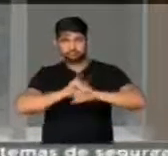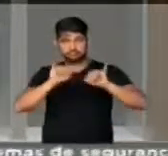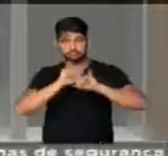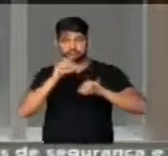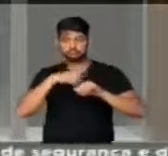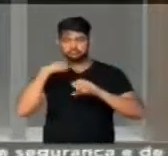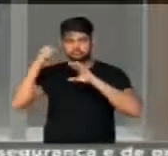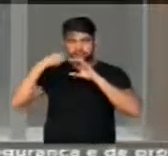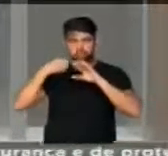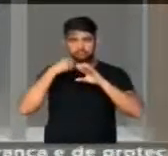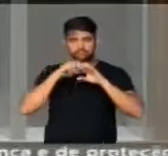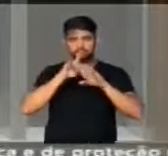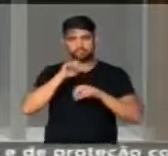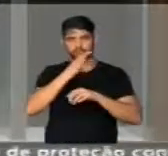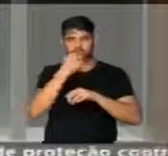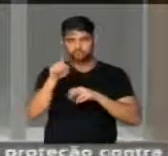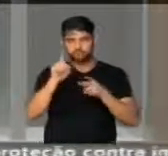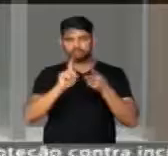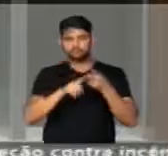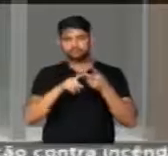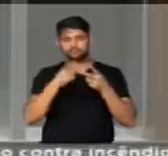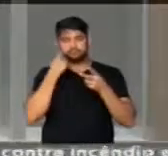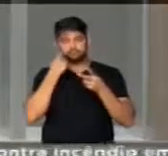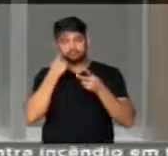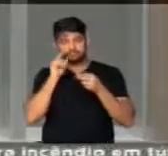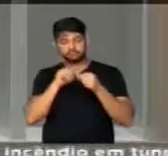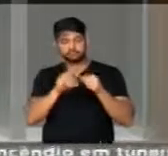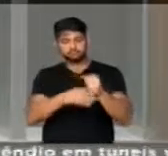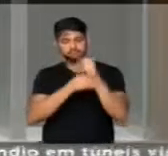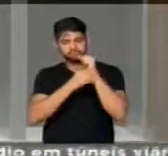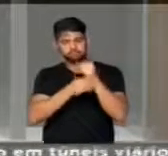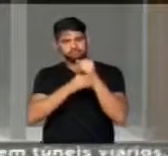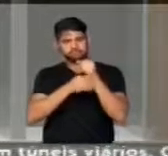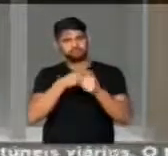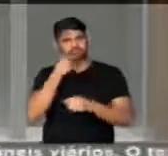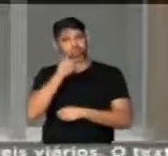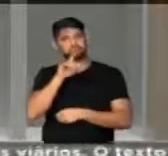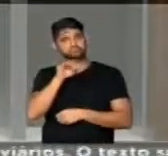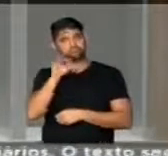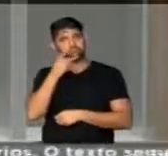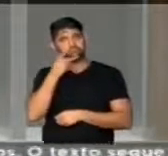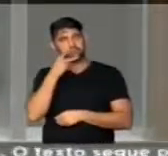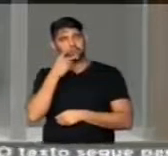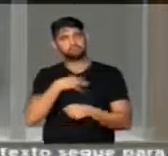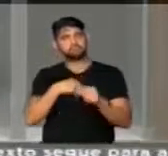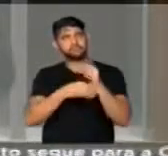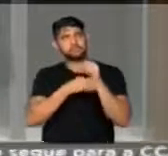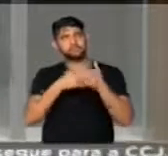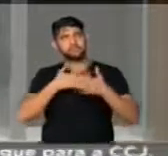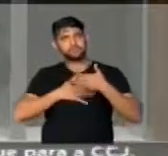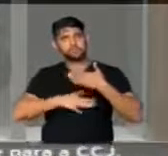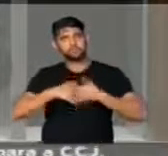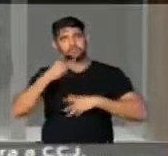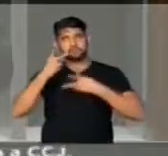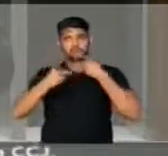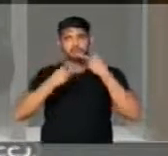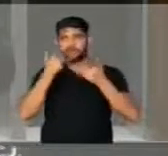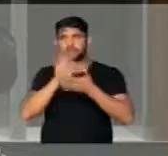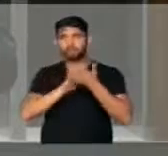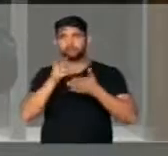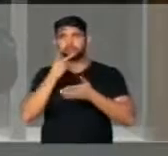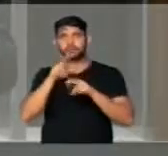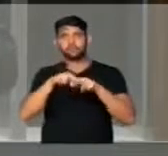a gravação da delação, vê a segurança do delator. E ele não disse